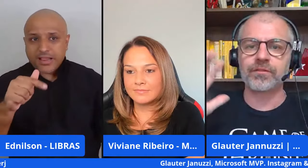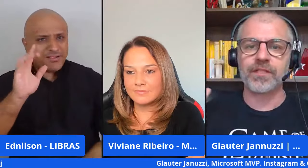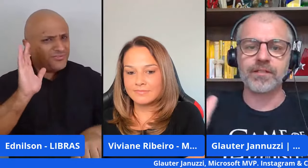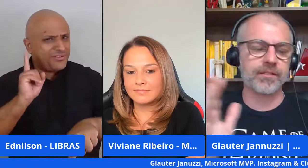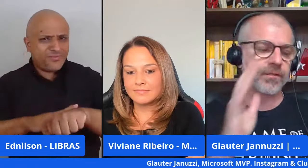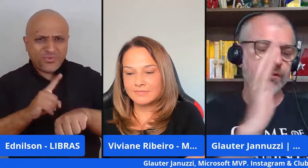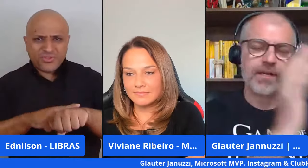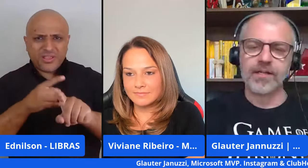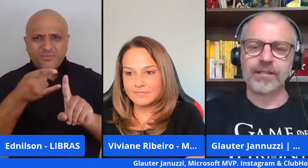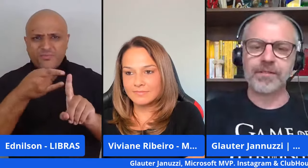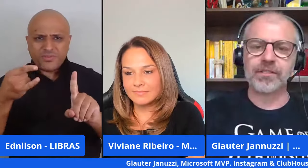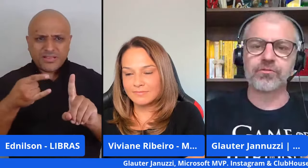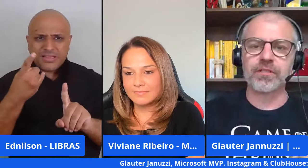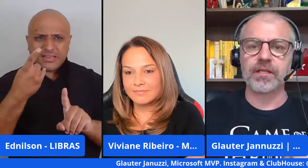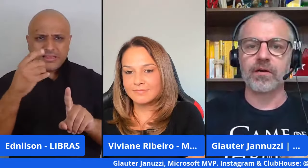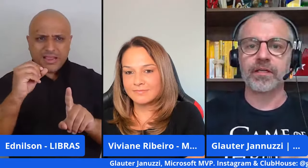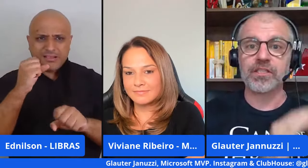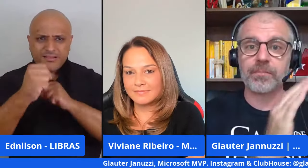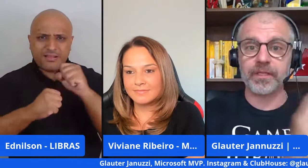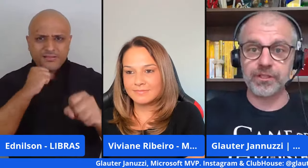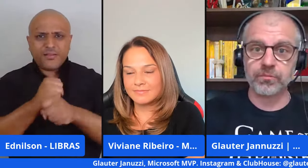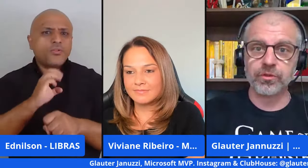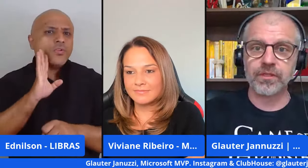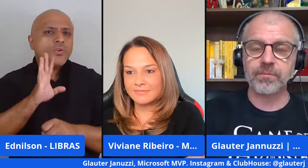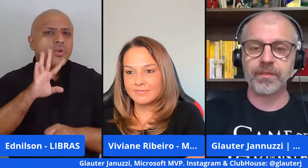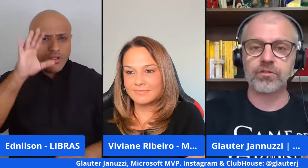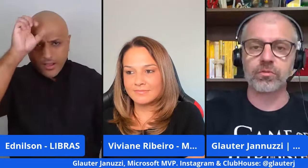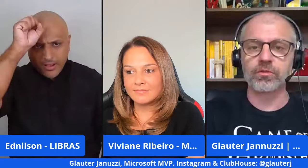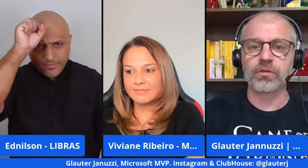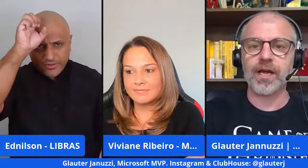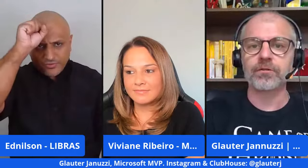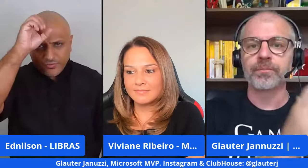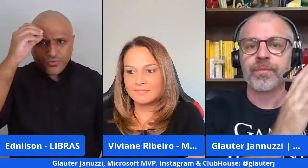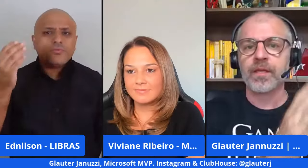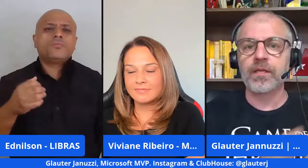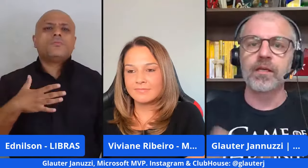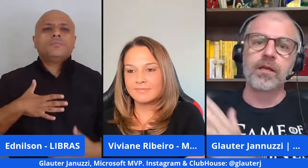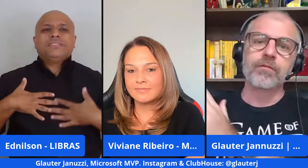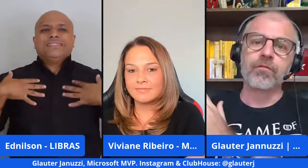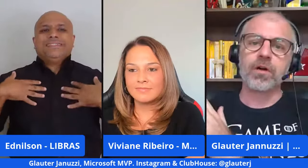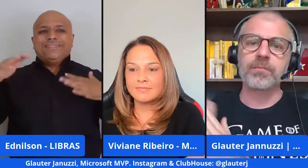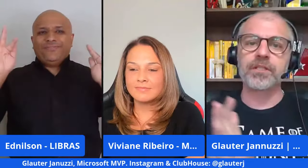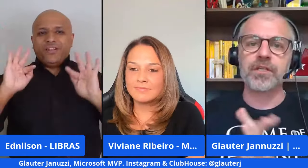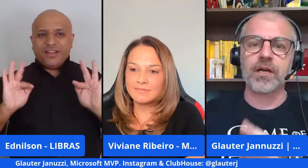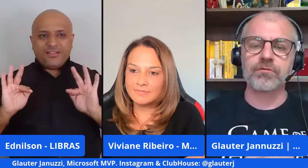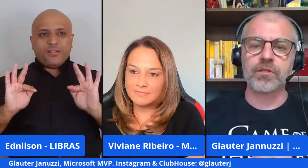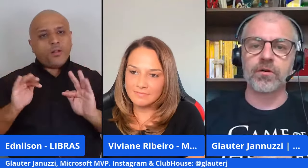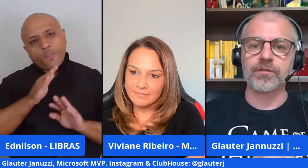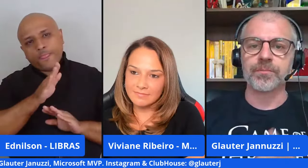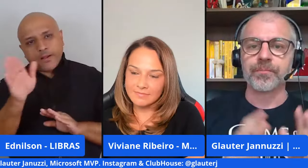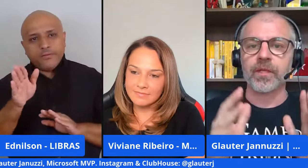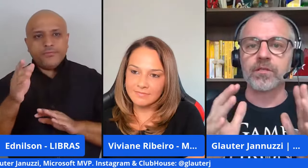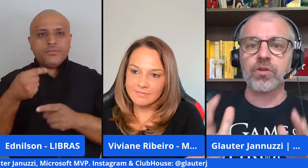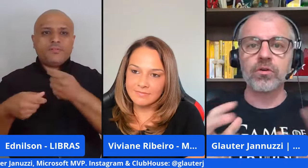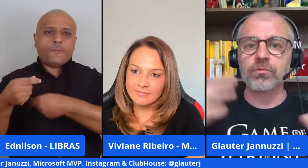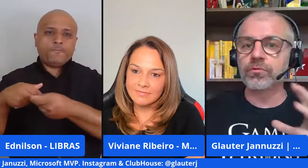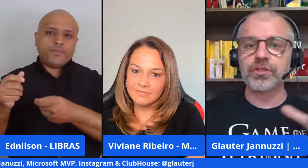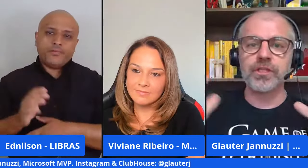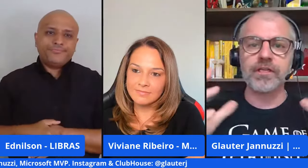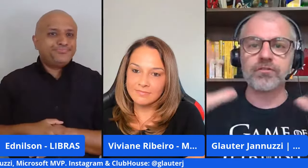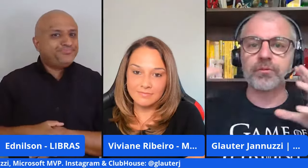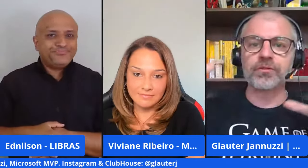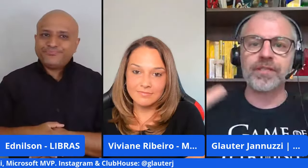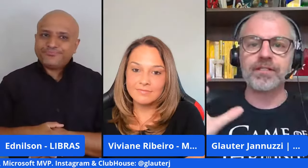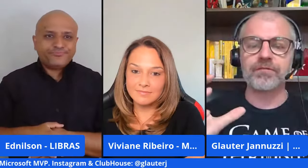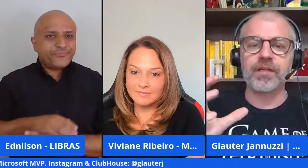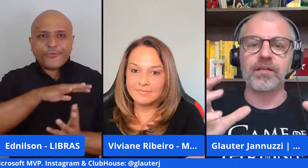Microsoft 10 anos tem bastante coisa legal aqui já aprendi muito na empresa sou muito grato e vou agora me dedicar aos negócios só que o mundo